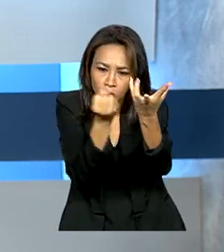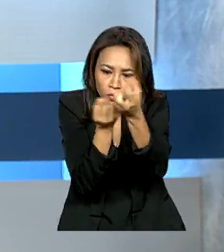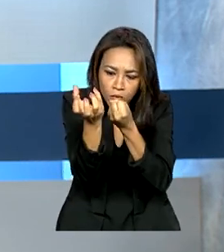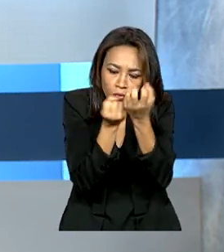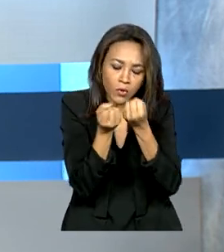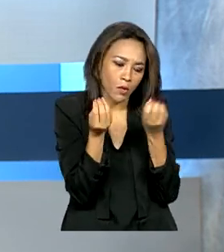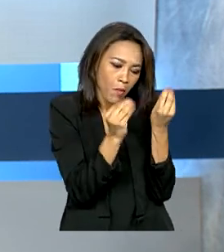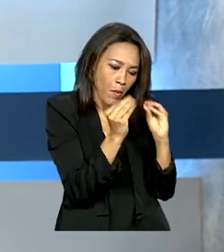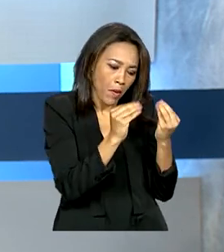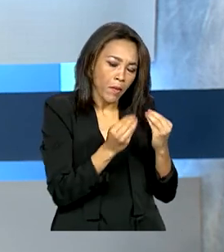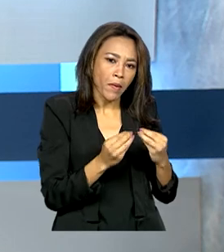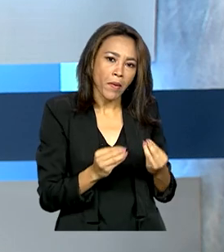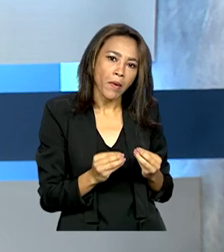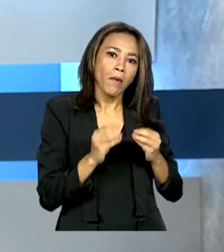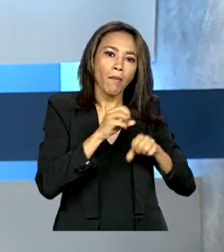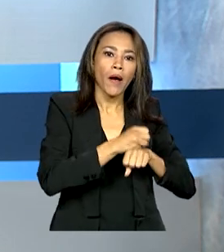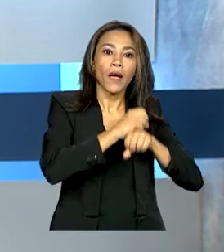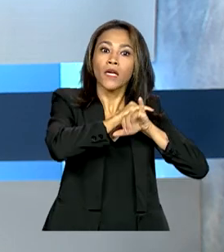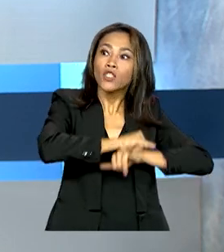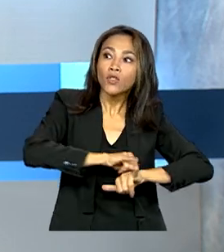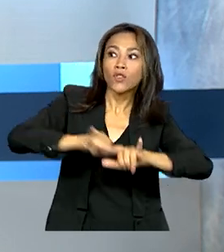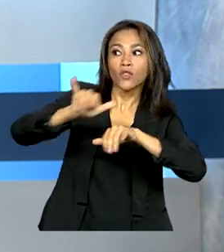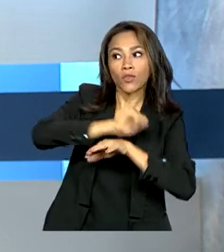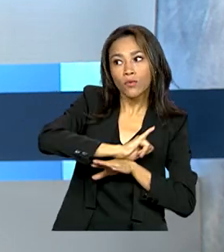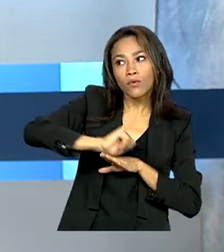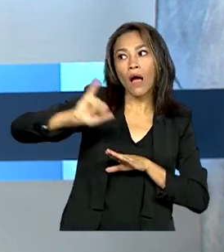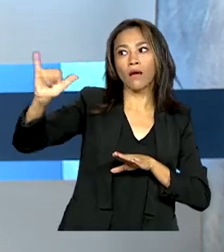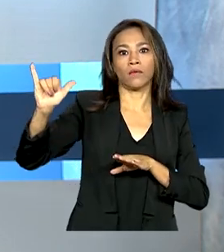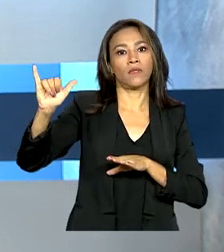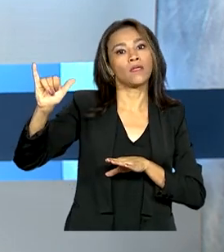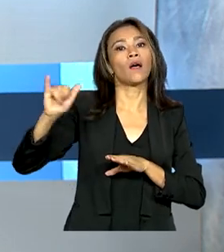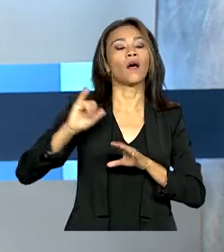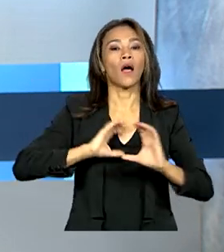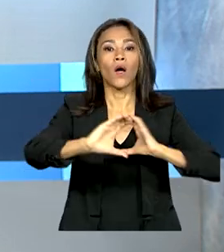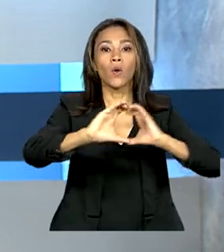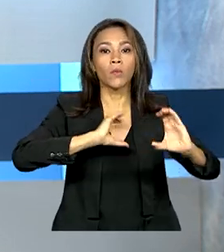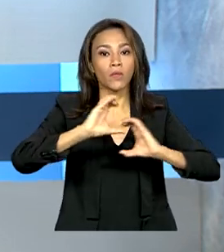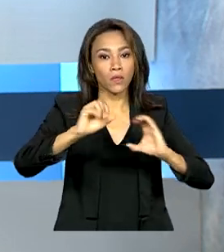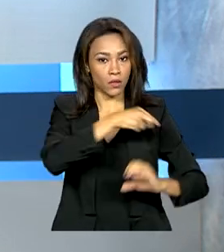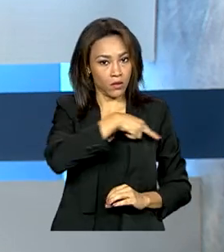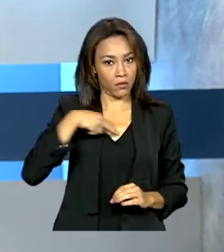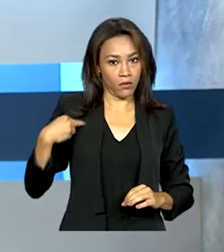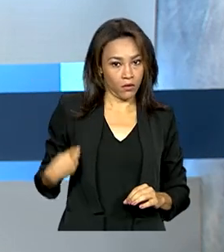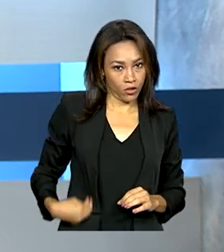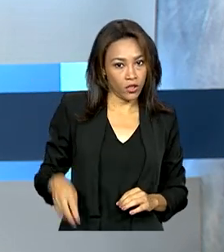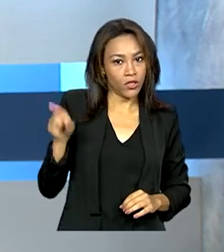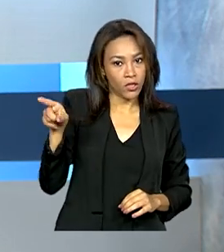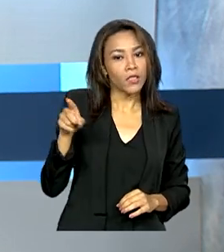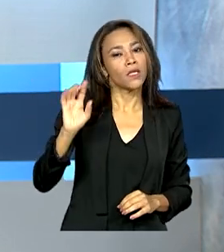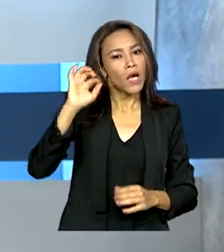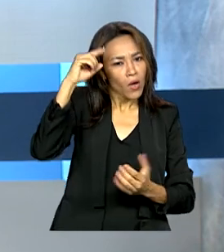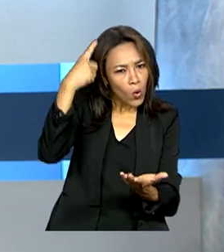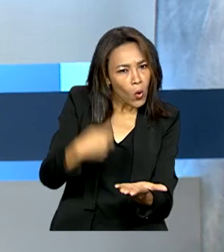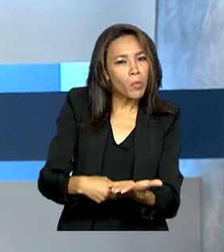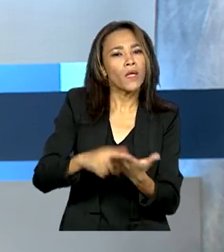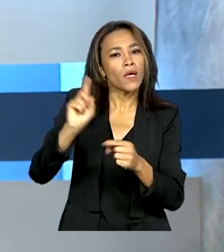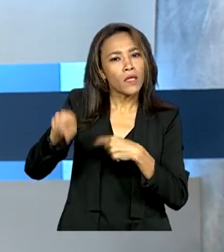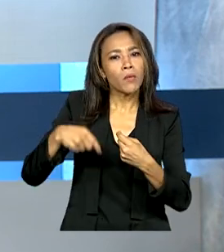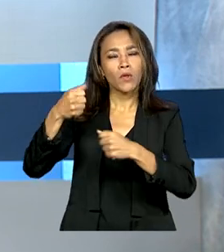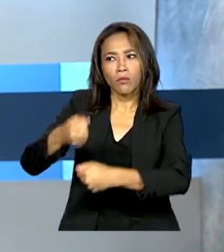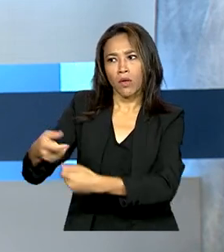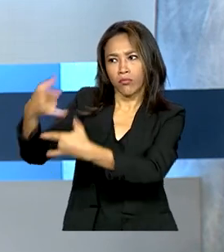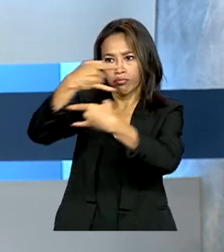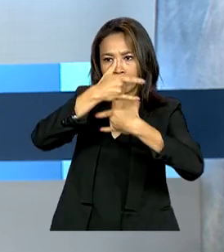comunicação às autoridades chinesas. Assim que concluído o processo, será marcada uma reunião virtual com o governo